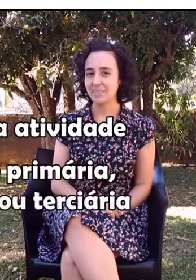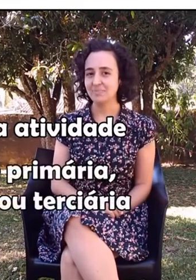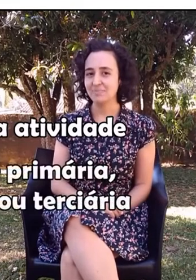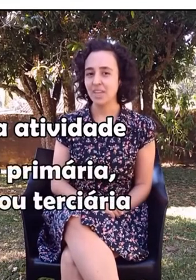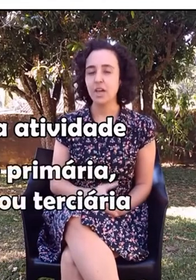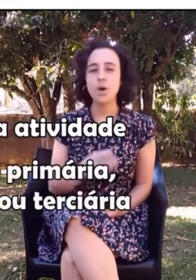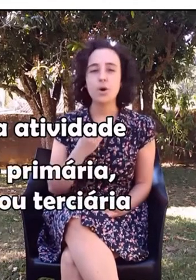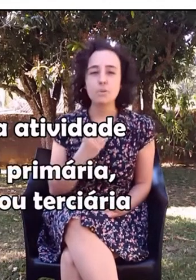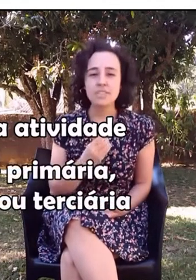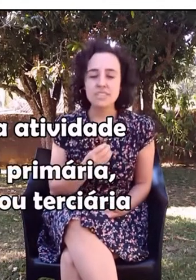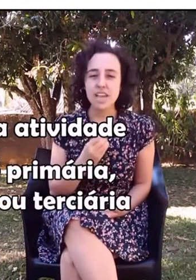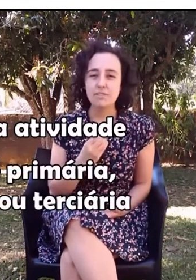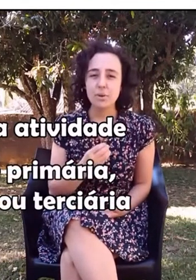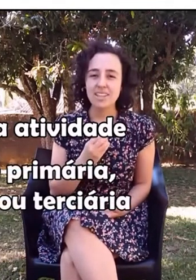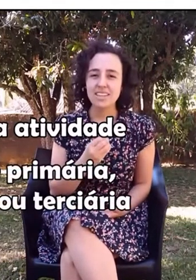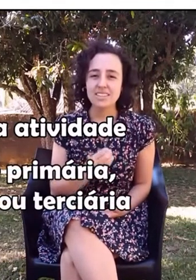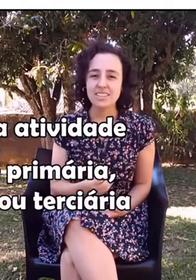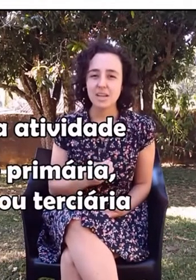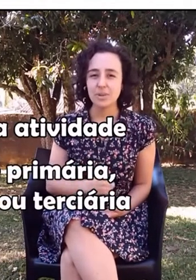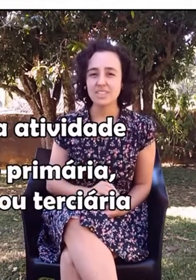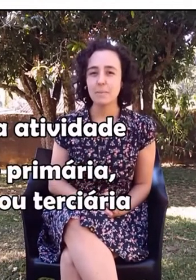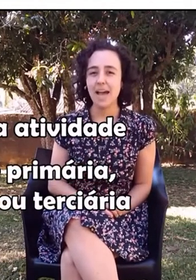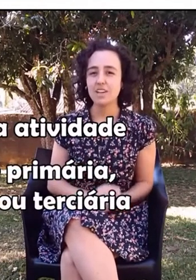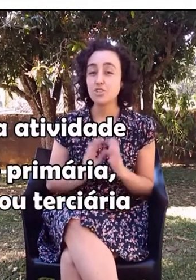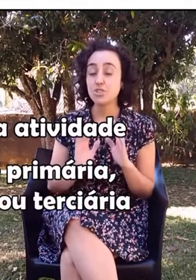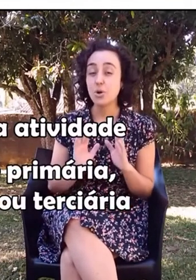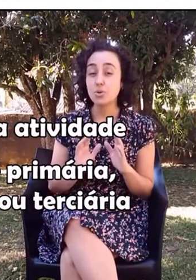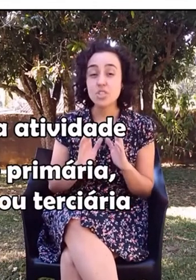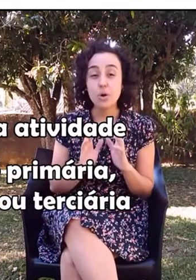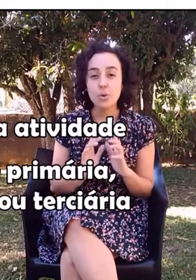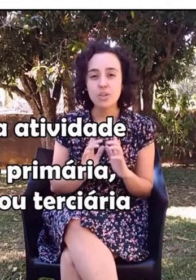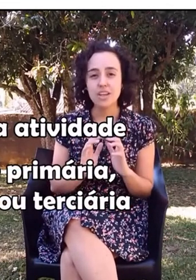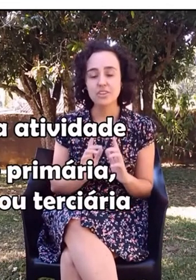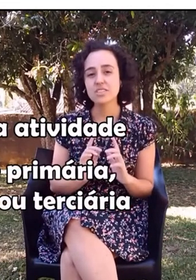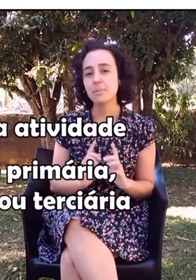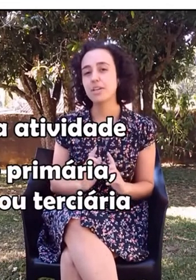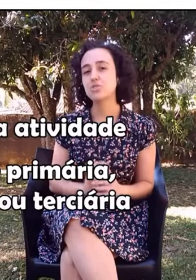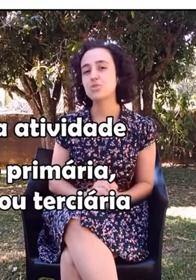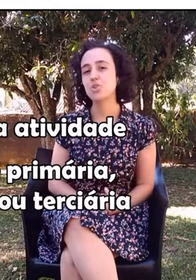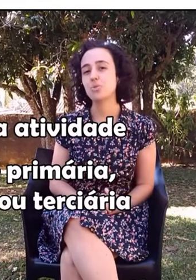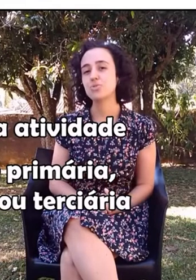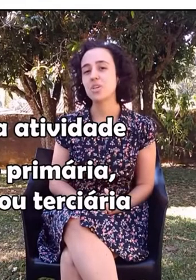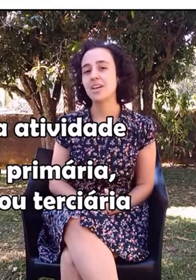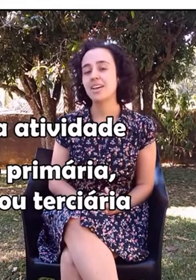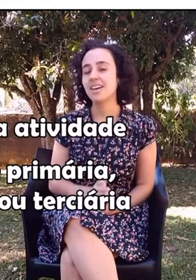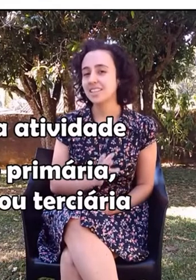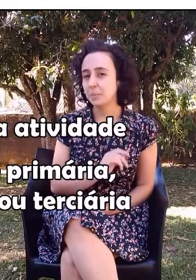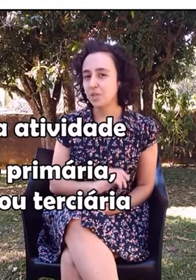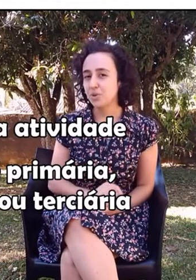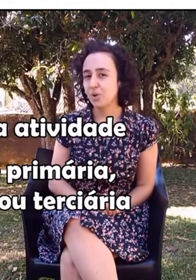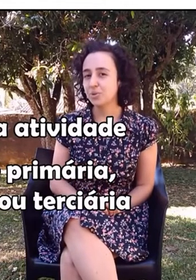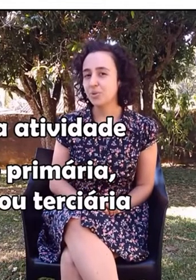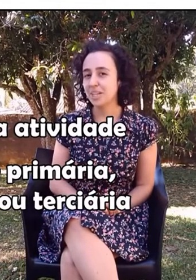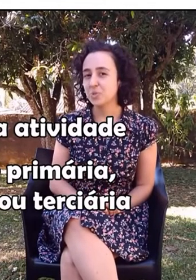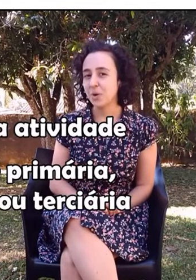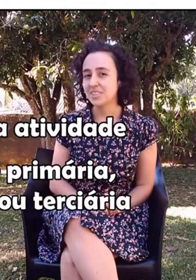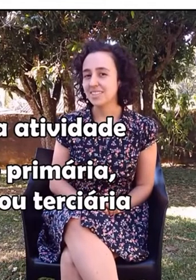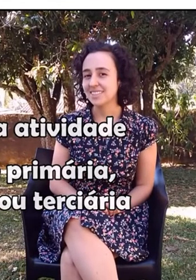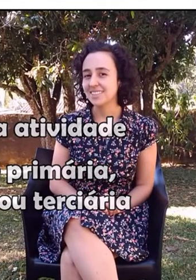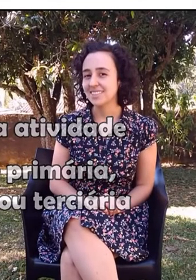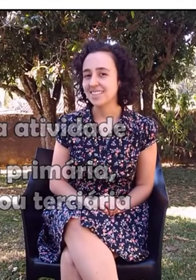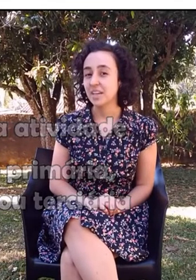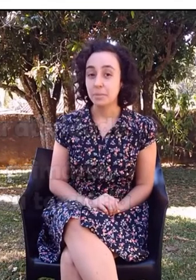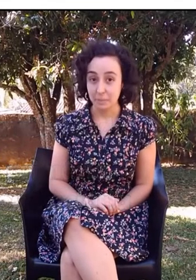terciária? Observe com atenção as imagens e ouça cuidadosamente os sons. Depois eu volto com a